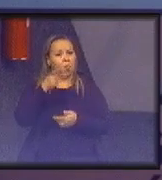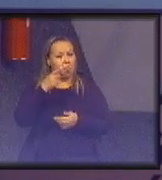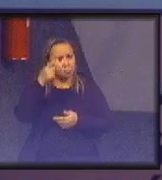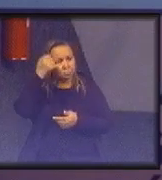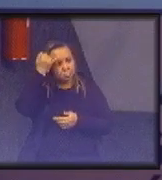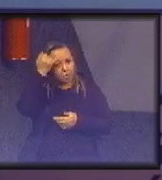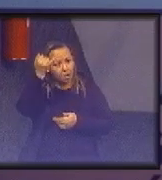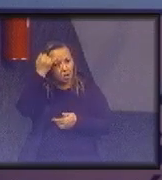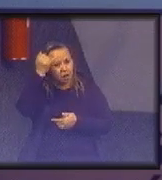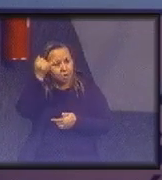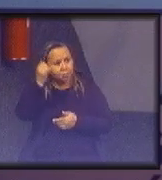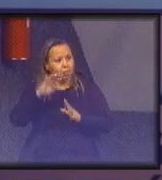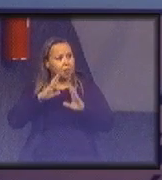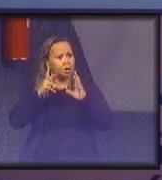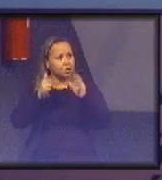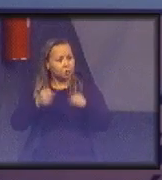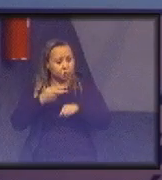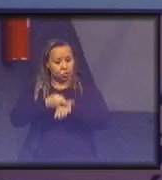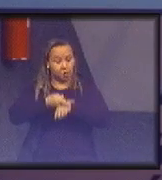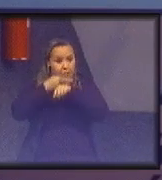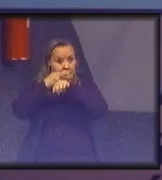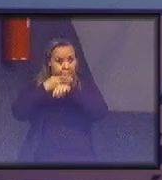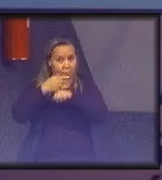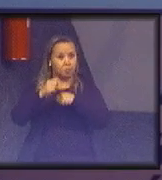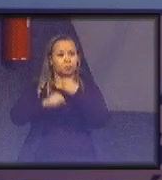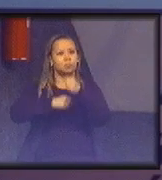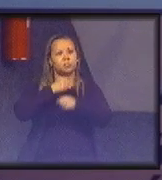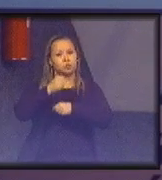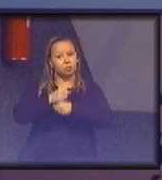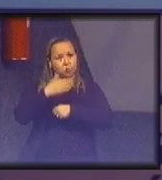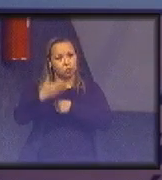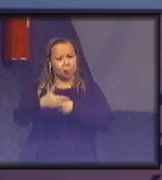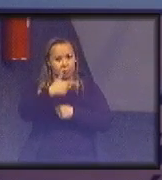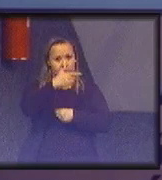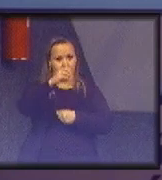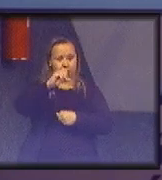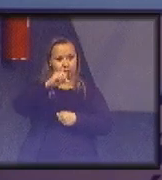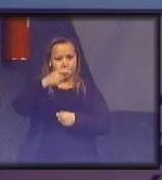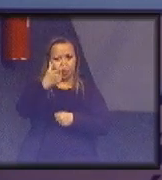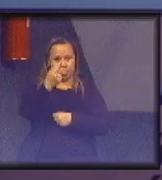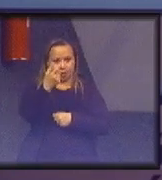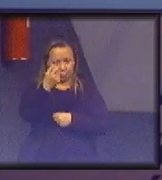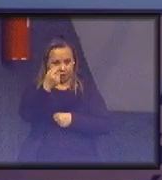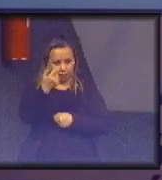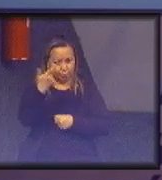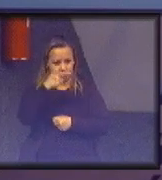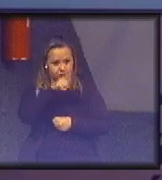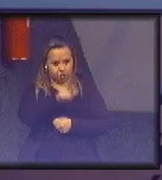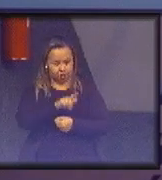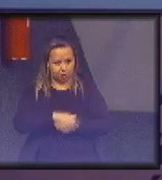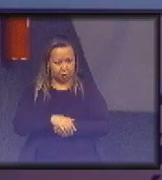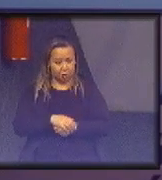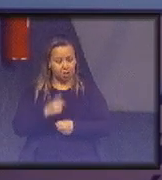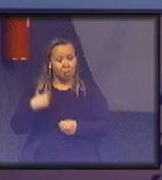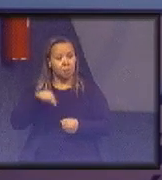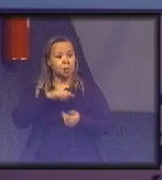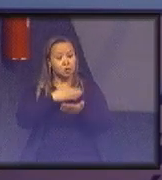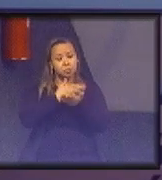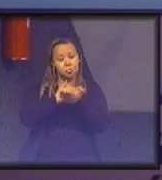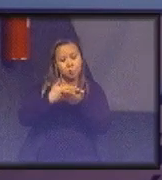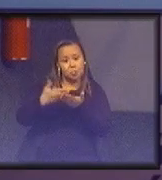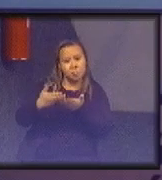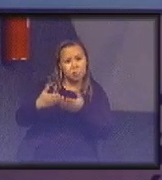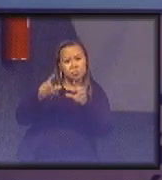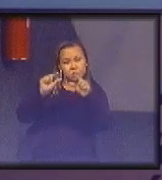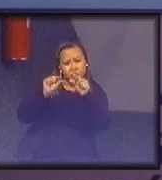é que esse indicador componha o prêmio do ano que vem, mas, por enquanto, não. E a gente também começou, a gente começou pequeno também,